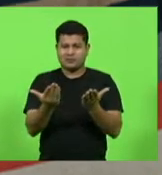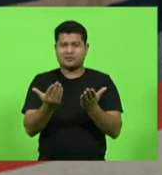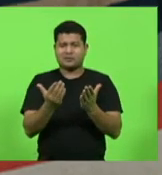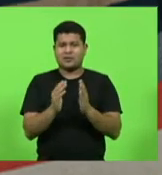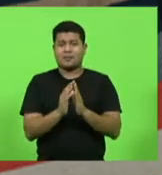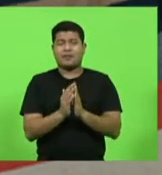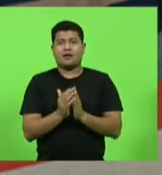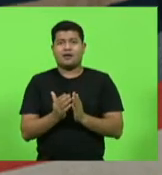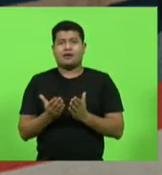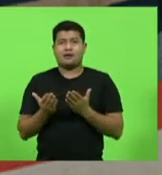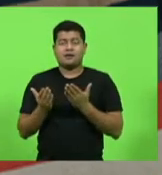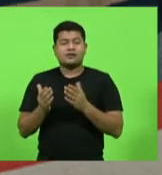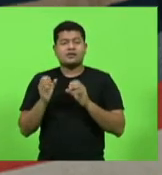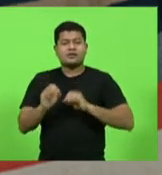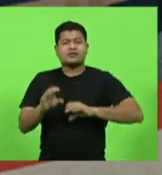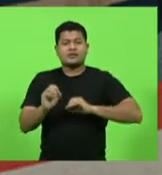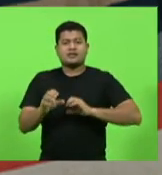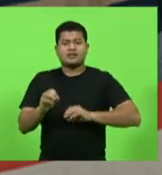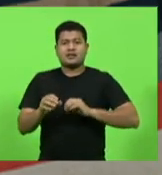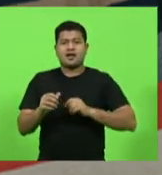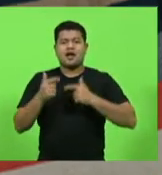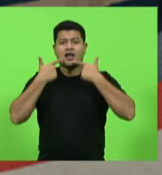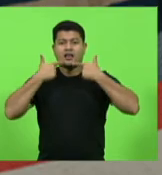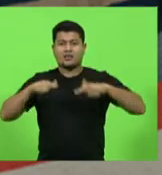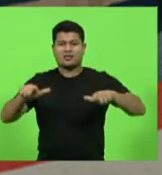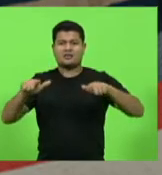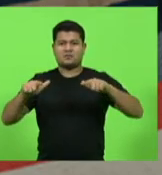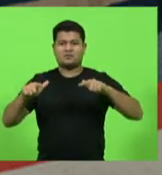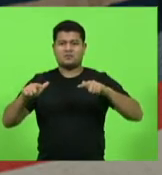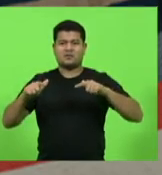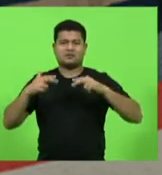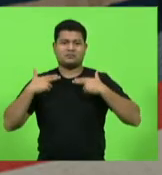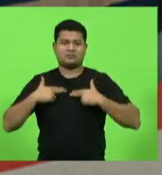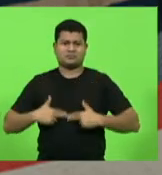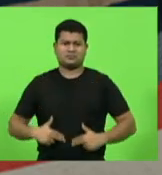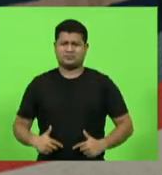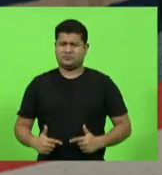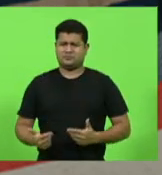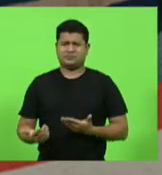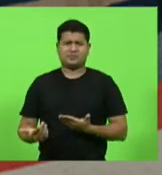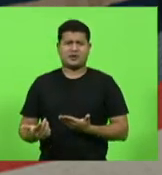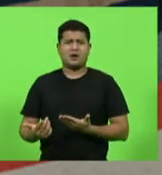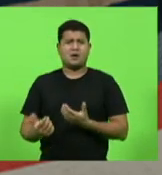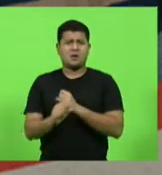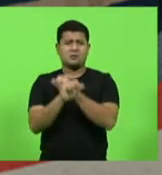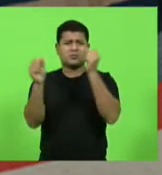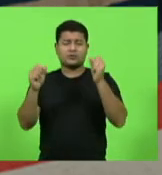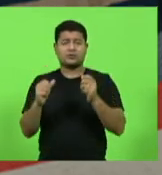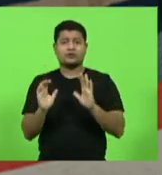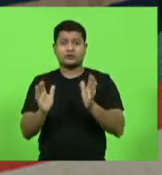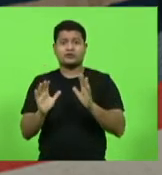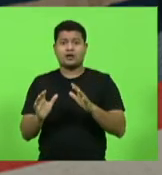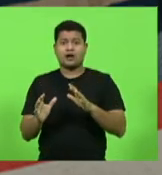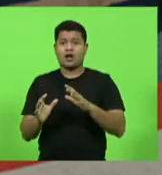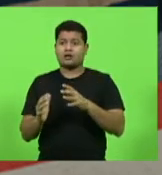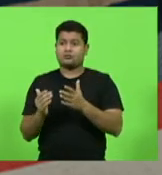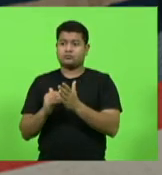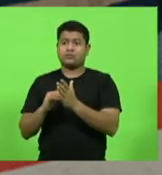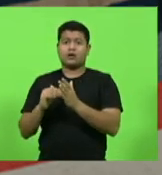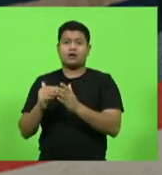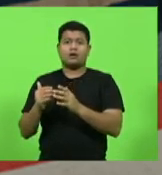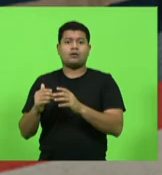esta linguagem neutra. Mas quando esses absurdos começaram a tomar outros países que não o Brasil,